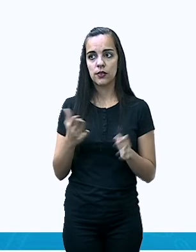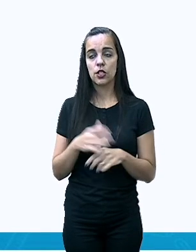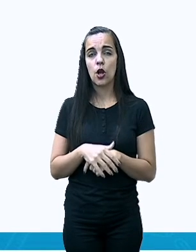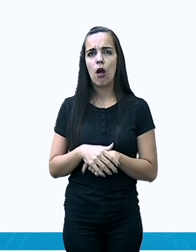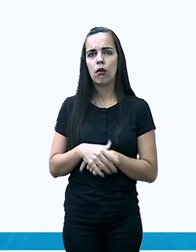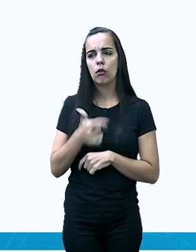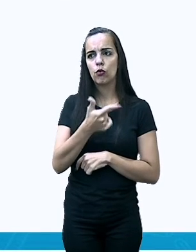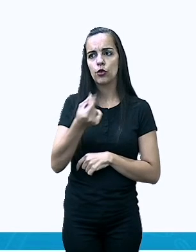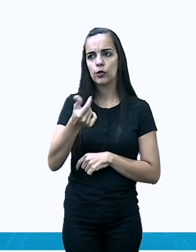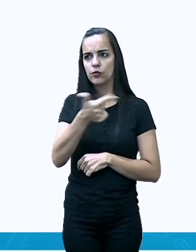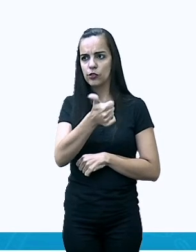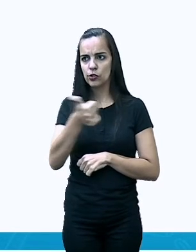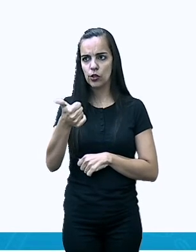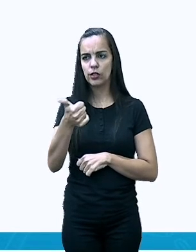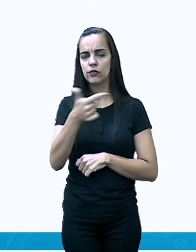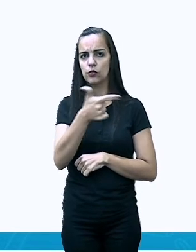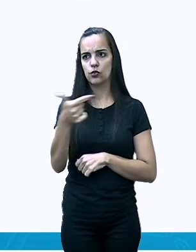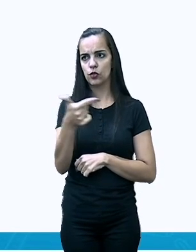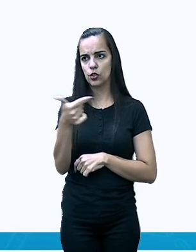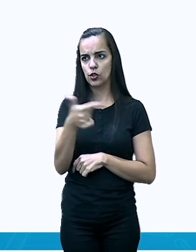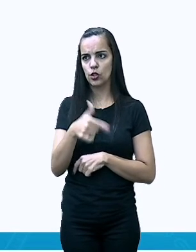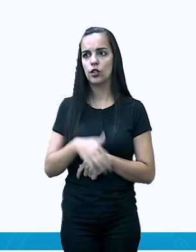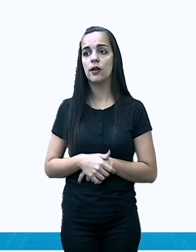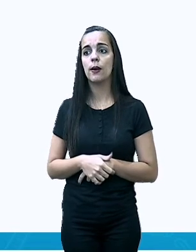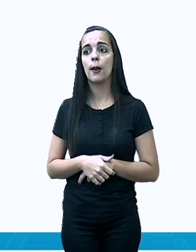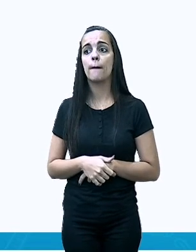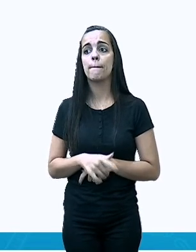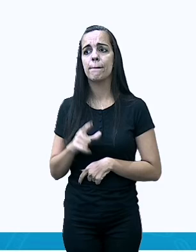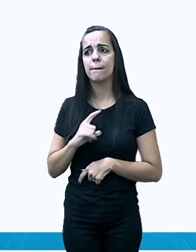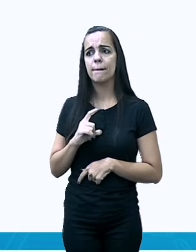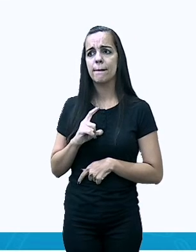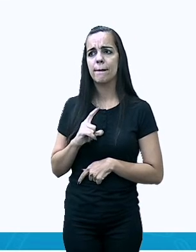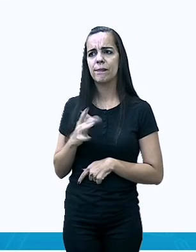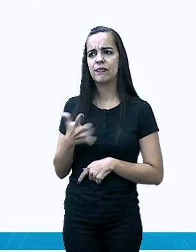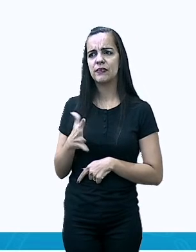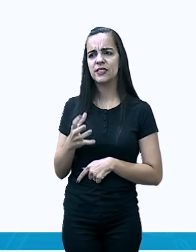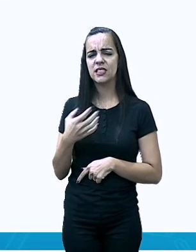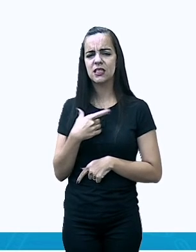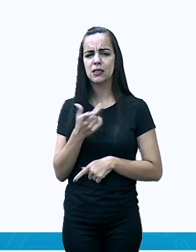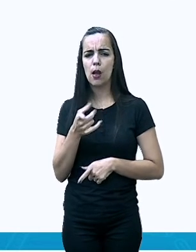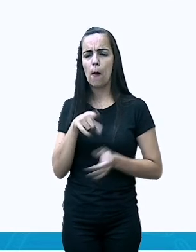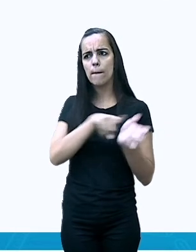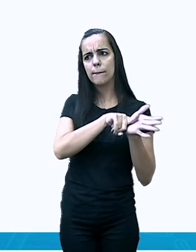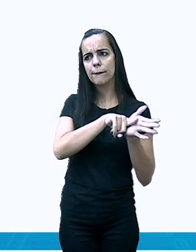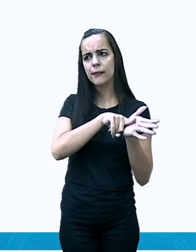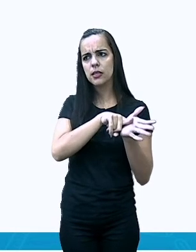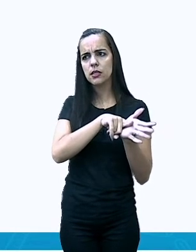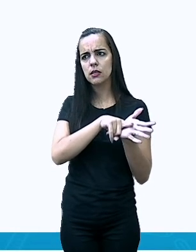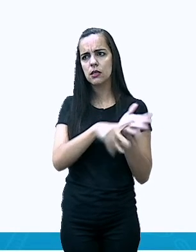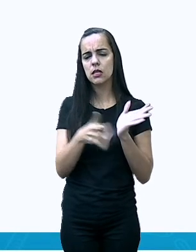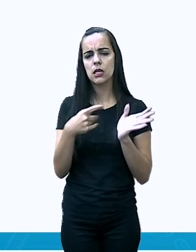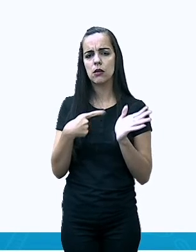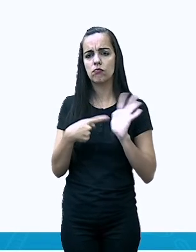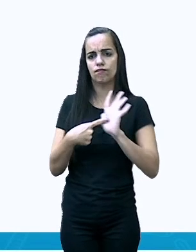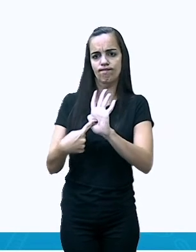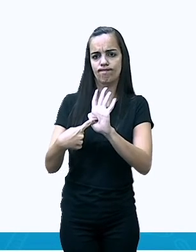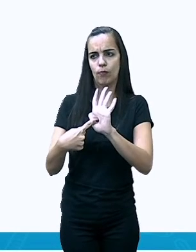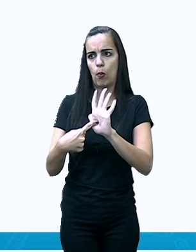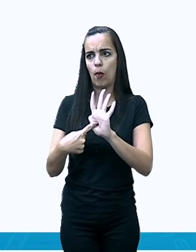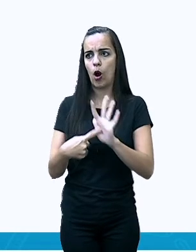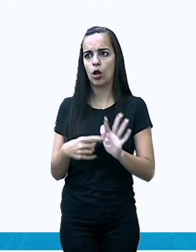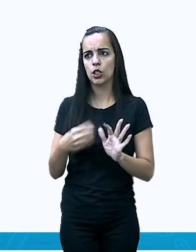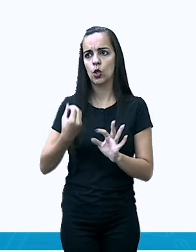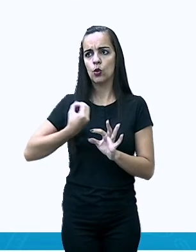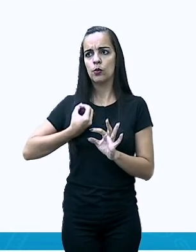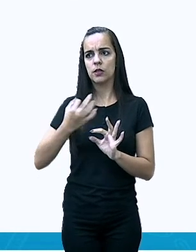2020, 21, 22, ok? Então, são dados não tão atuais. E